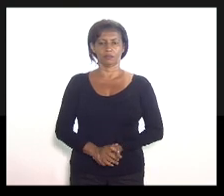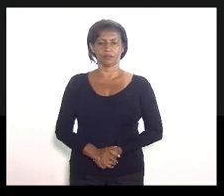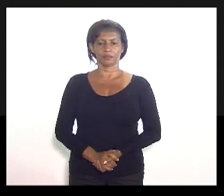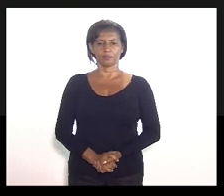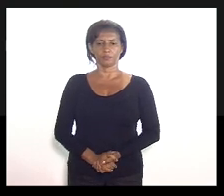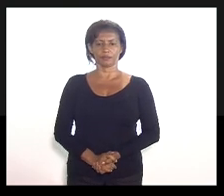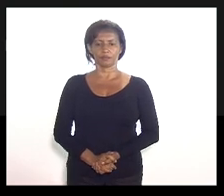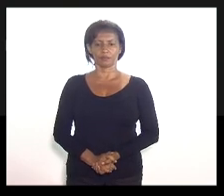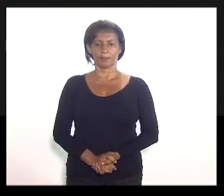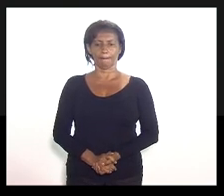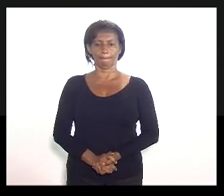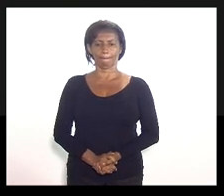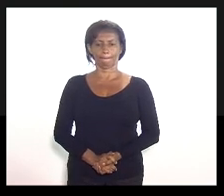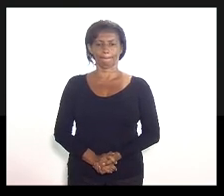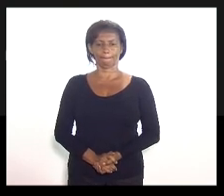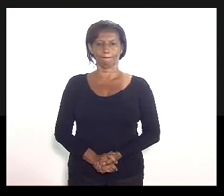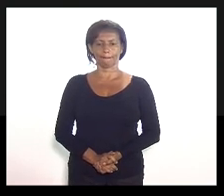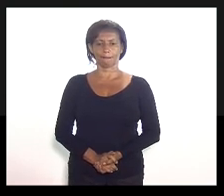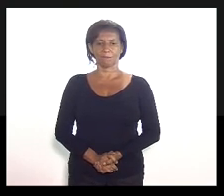Atenção.